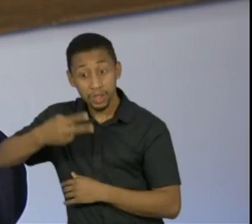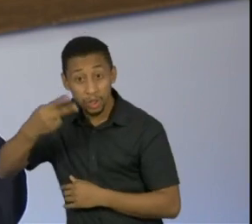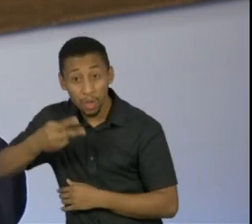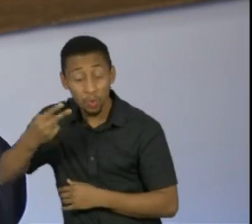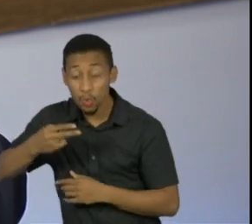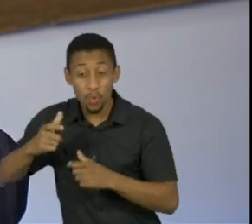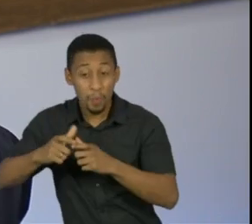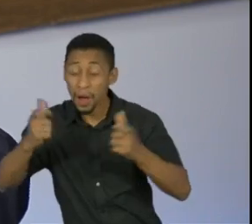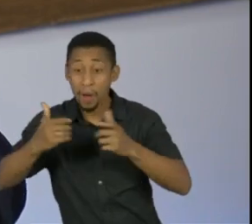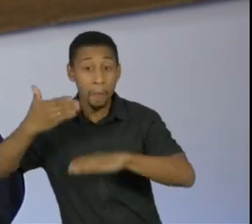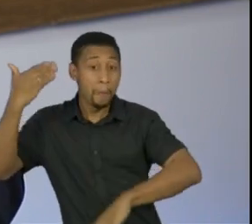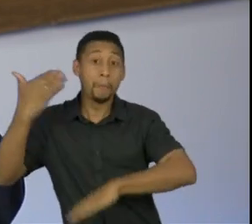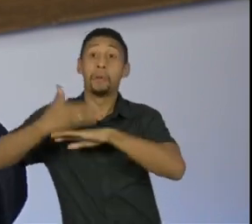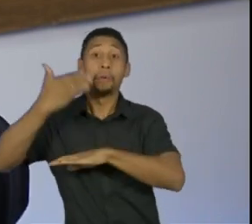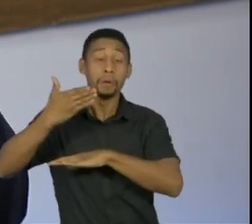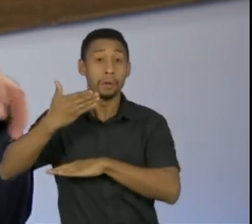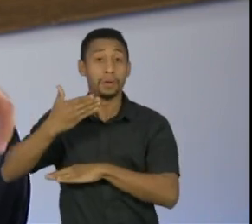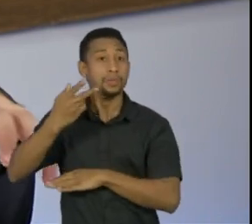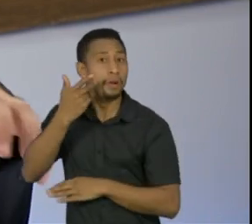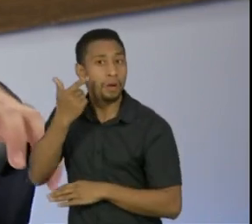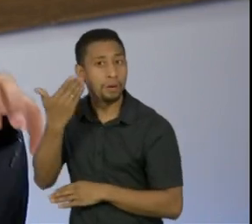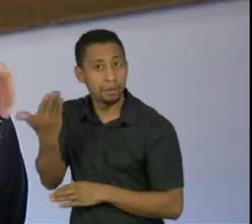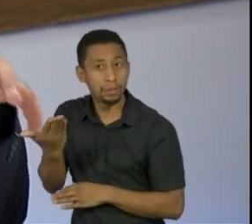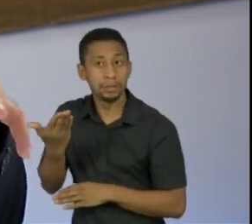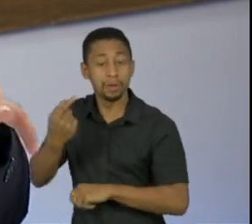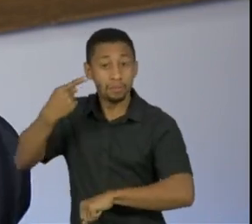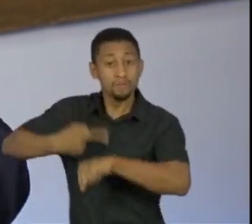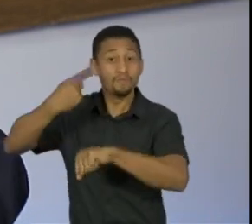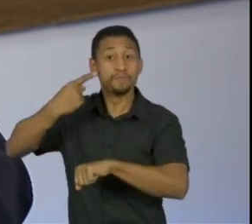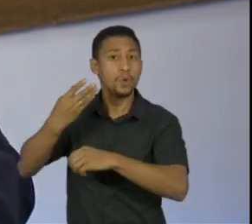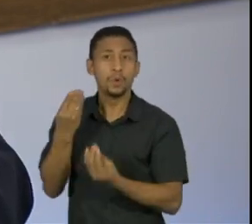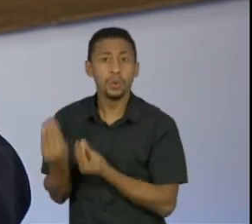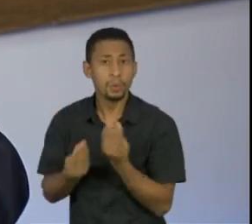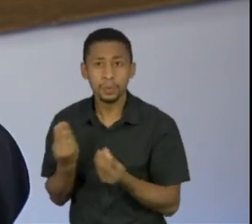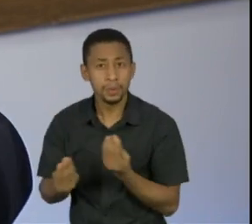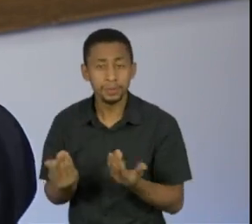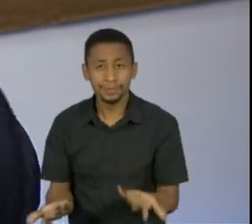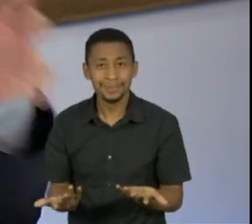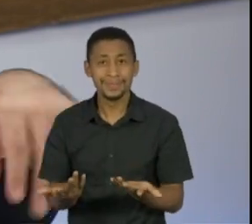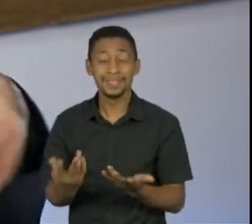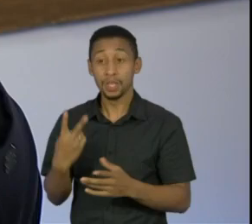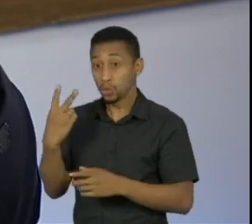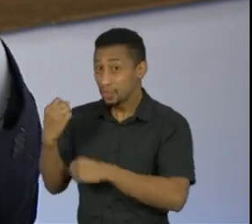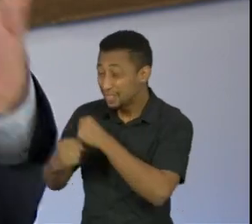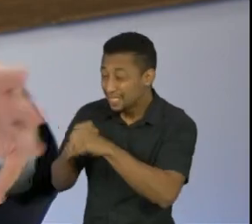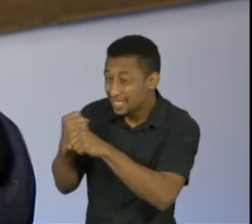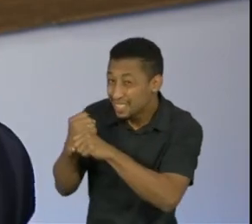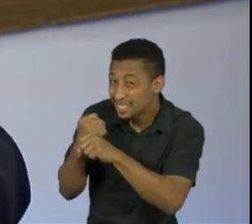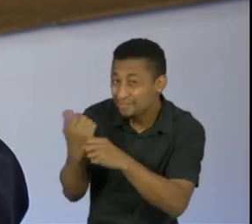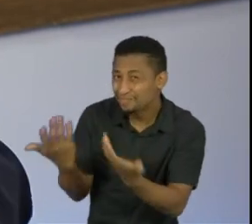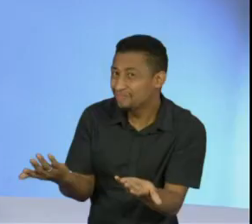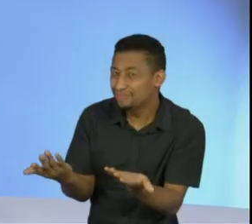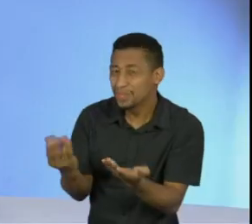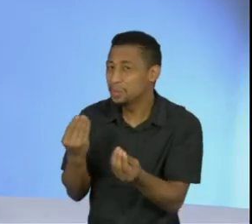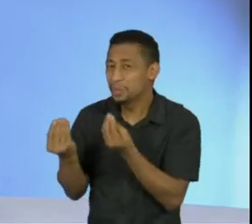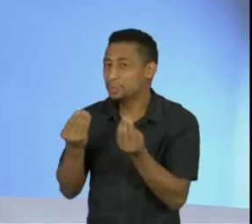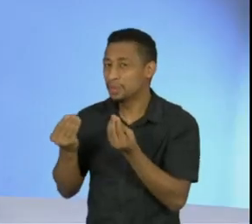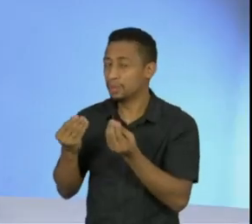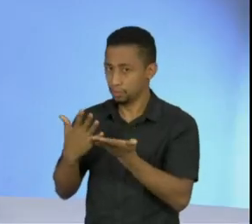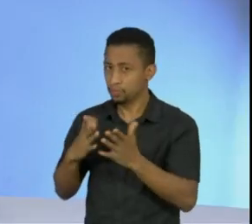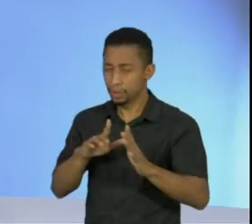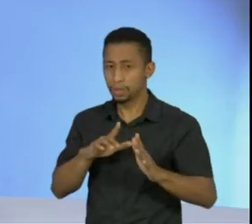culminar em 2019 com a onda de ataques. Mas naquele começo, naqueles dois primeiros anos, quando as facções se armaram, arregimentaram gente, se